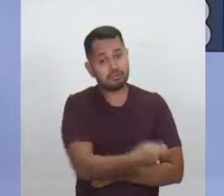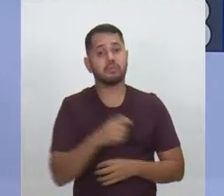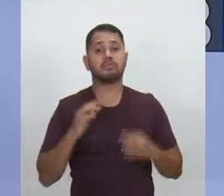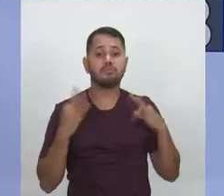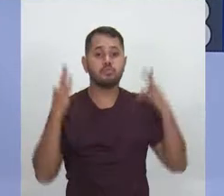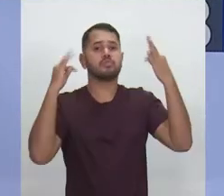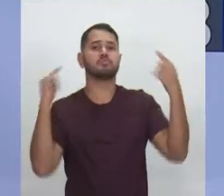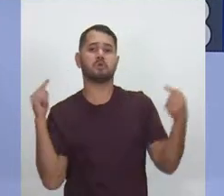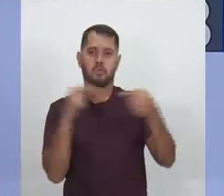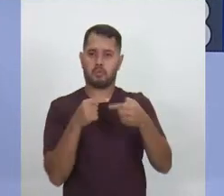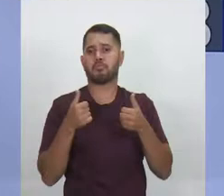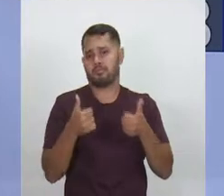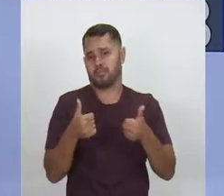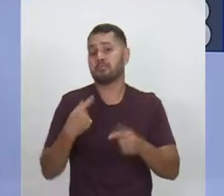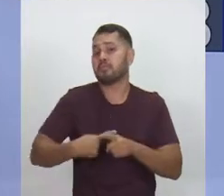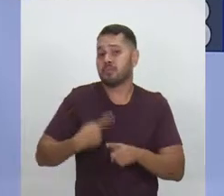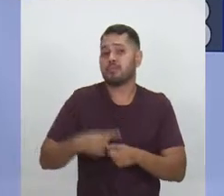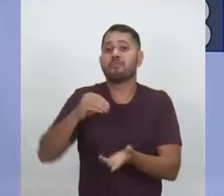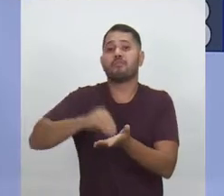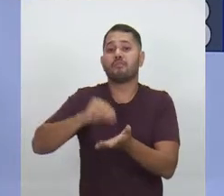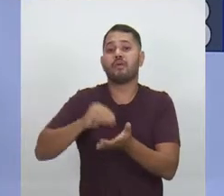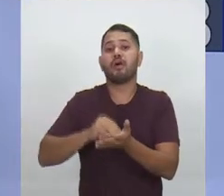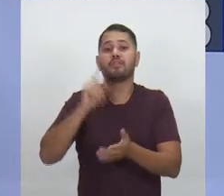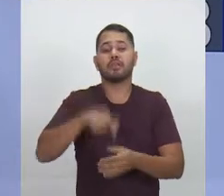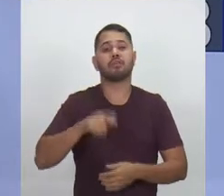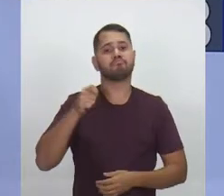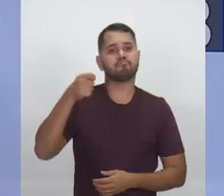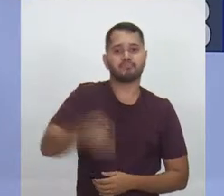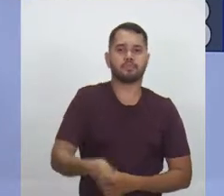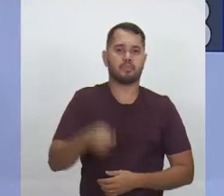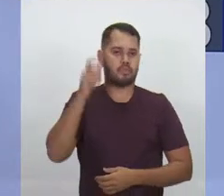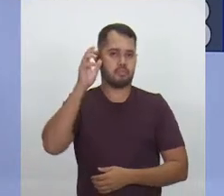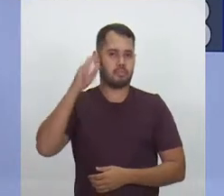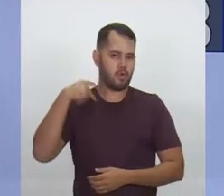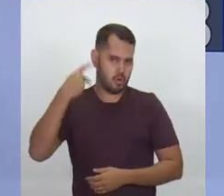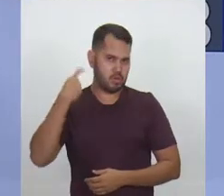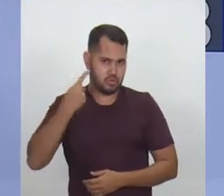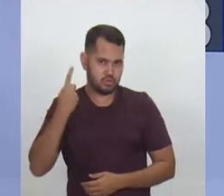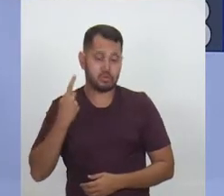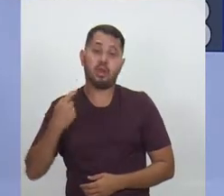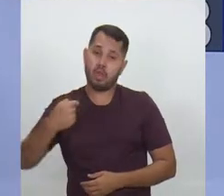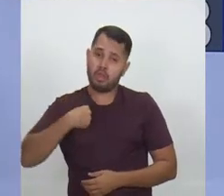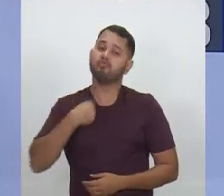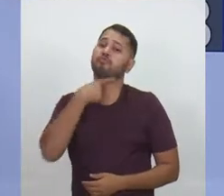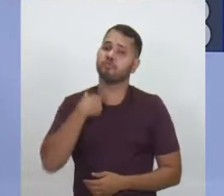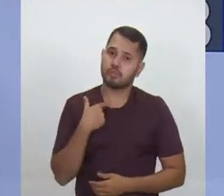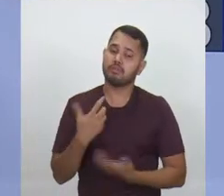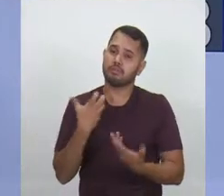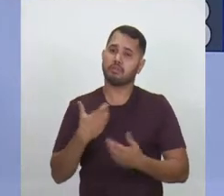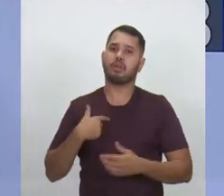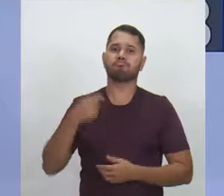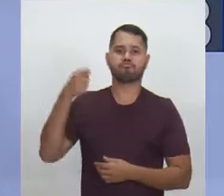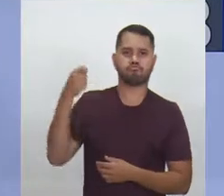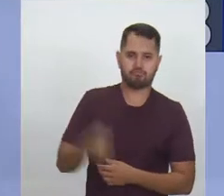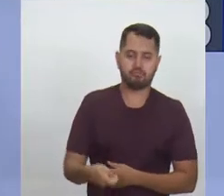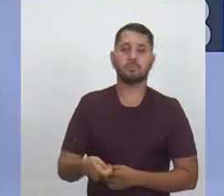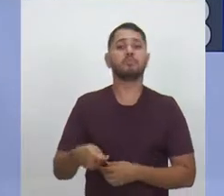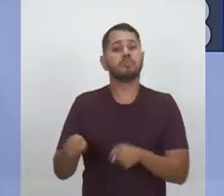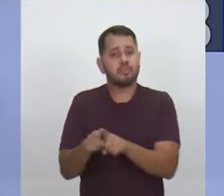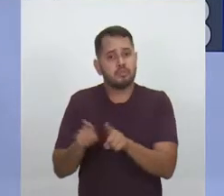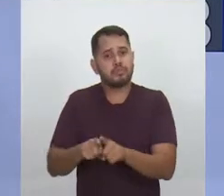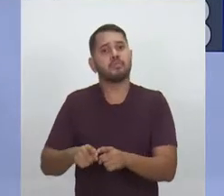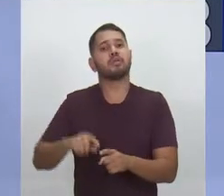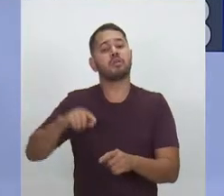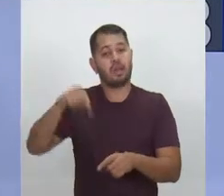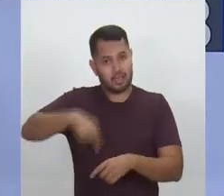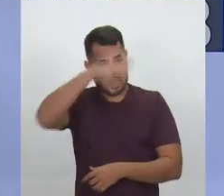vocacionado para o turismo. O que está faltando é decisão política. E eu tenho esse desejo e essa determinação de transformar